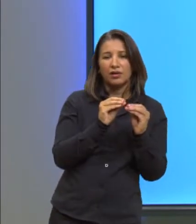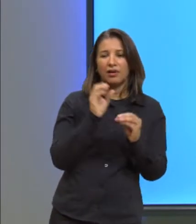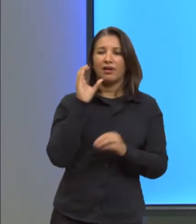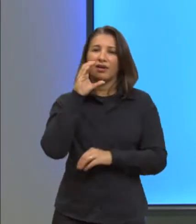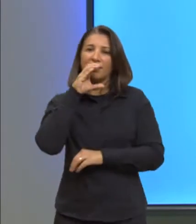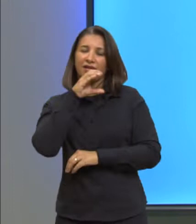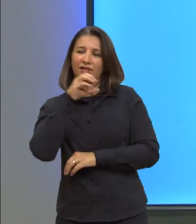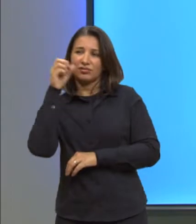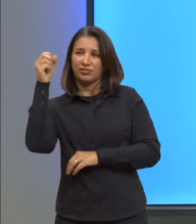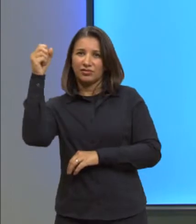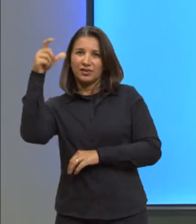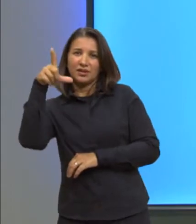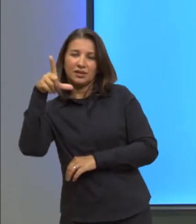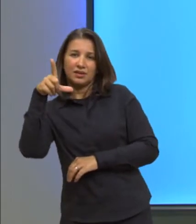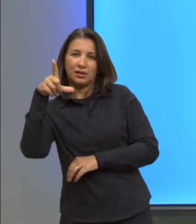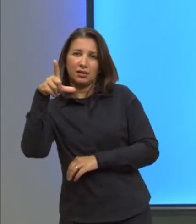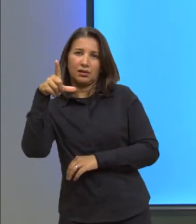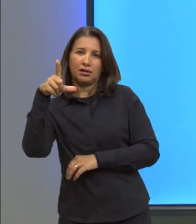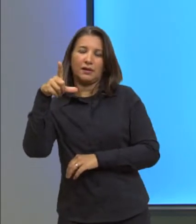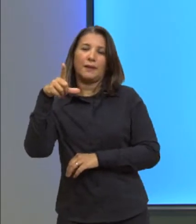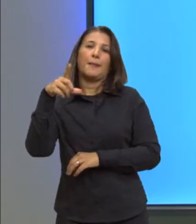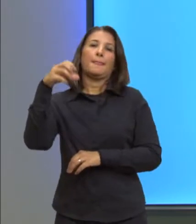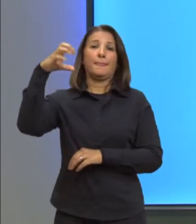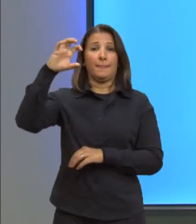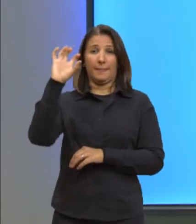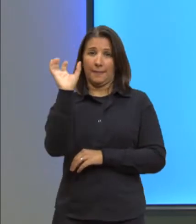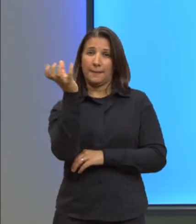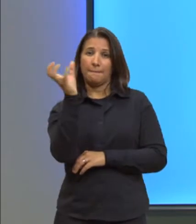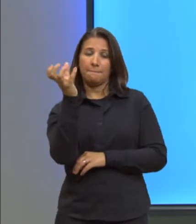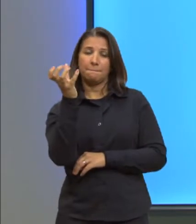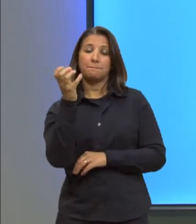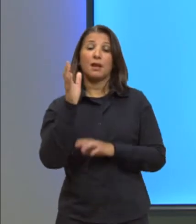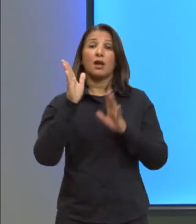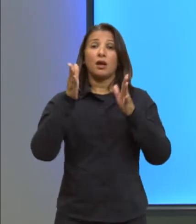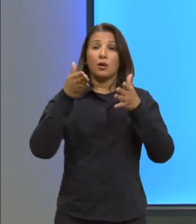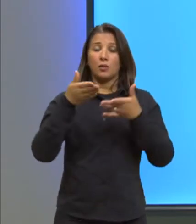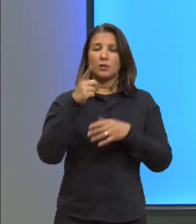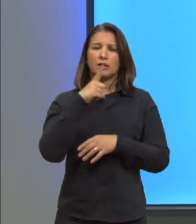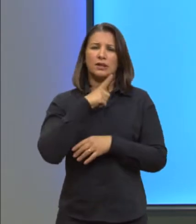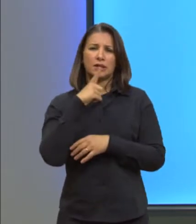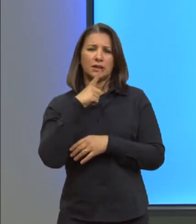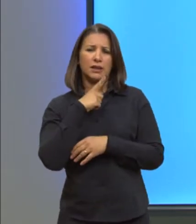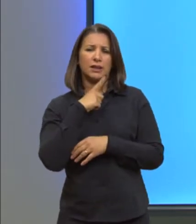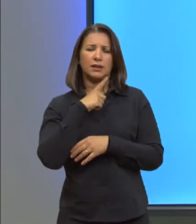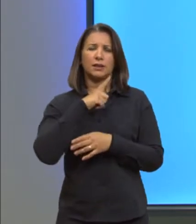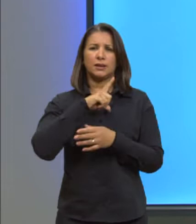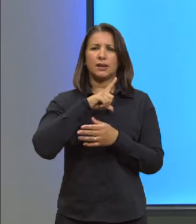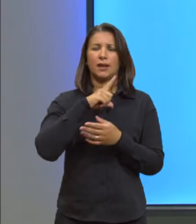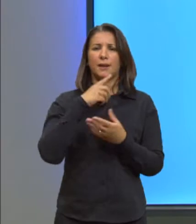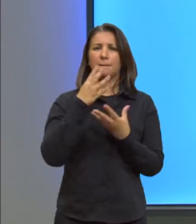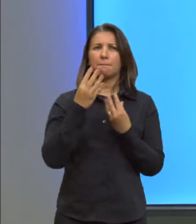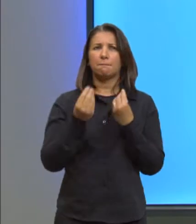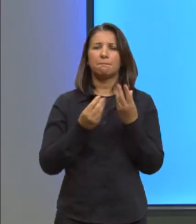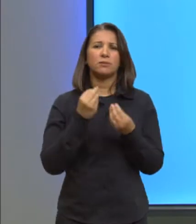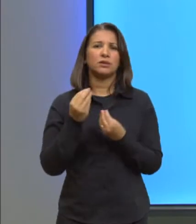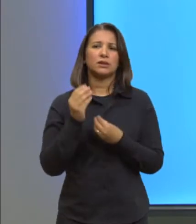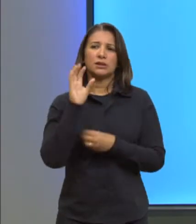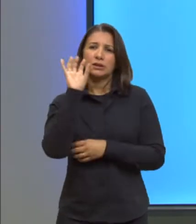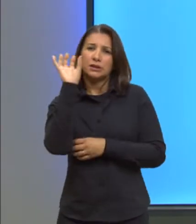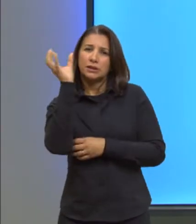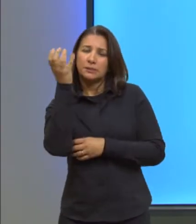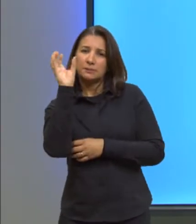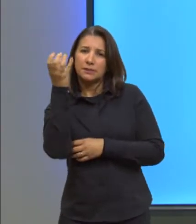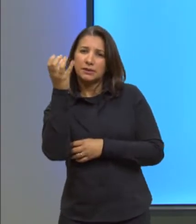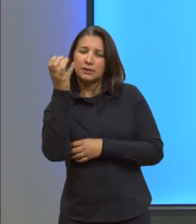Muitos equipamentos, muitas lâmpadas são feitas assim. Hoje em dia, nós já temos muitas lâmpadas eletrônicas,